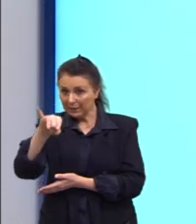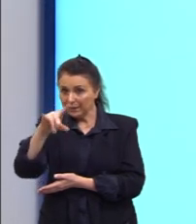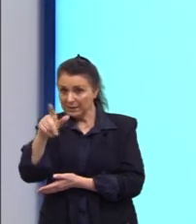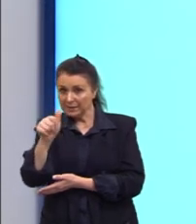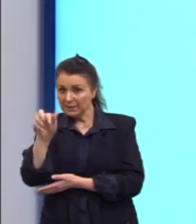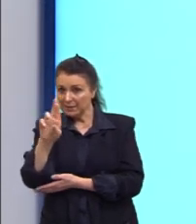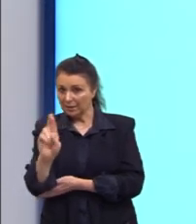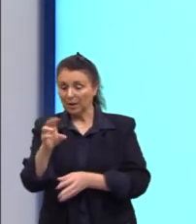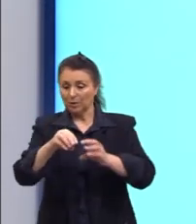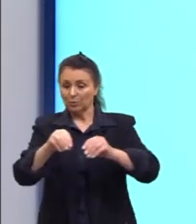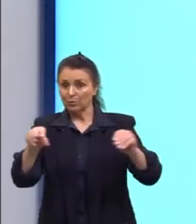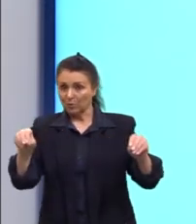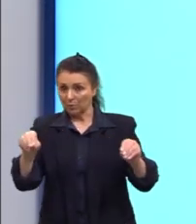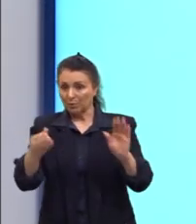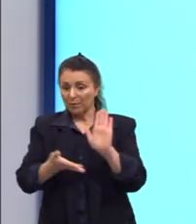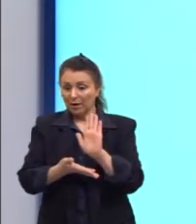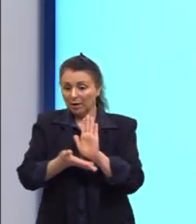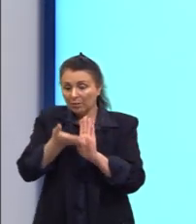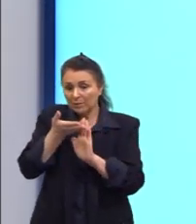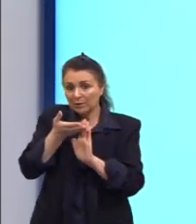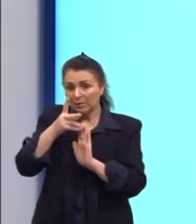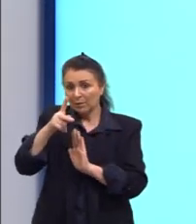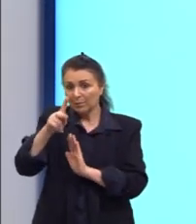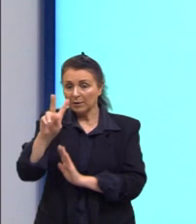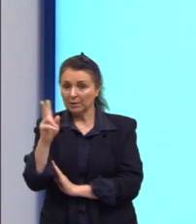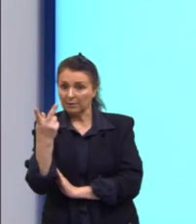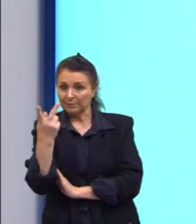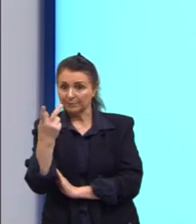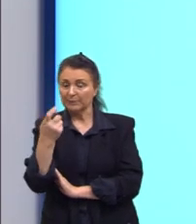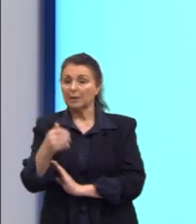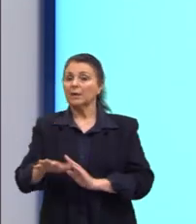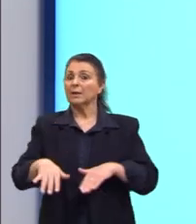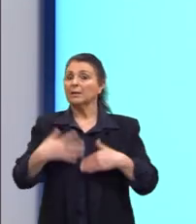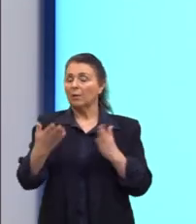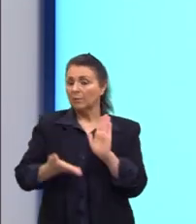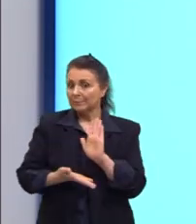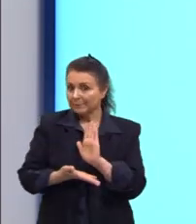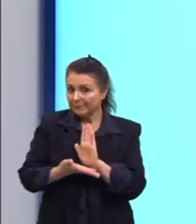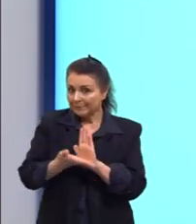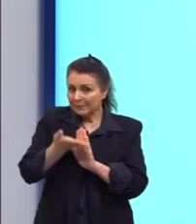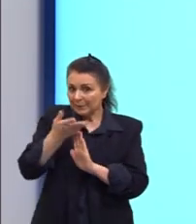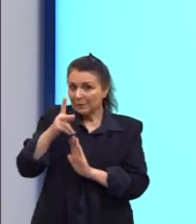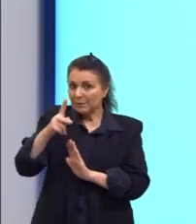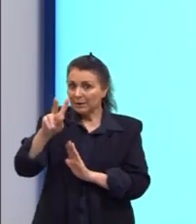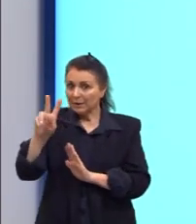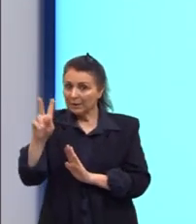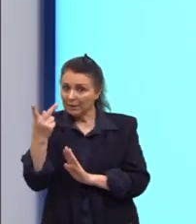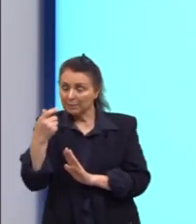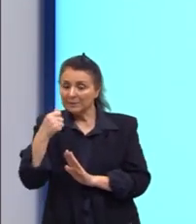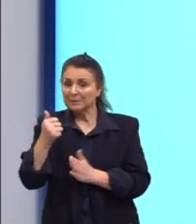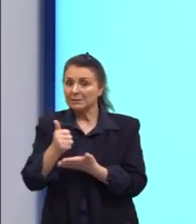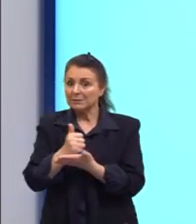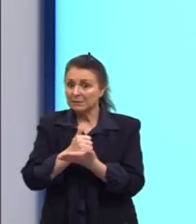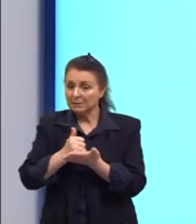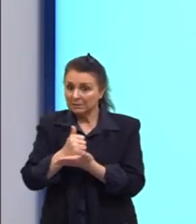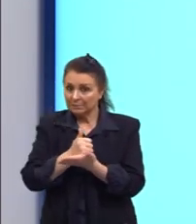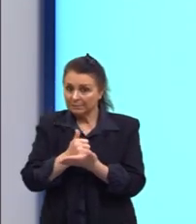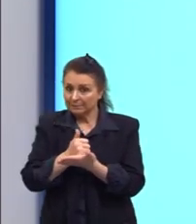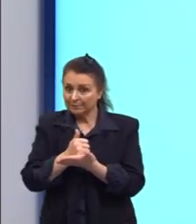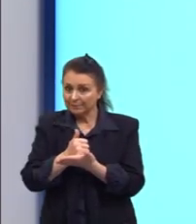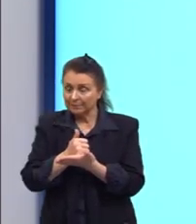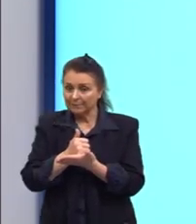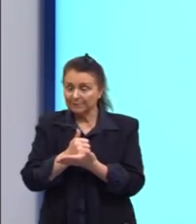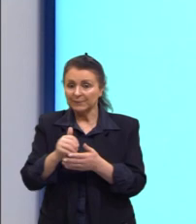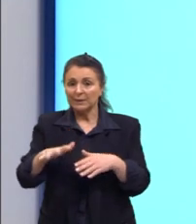alto. Para isso, se eu preciso aumentar o pH, eu preciso de uma base. Certo? De uma base.